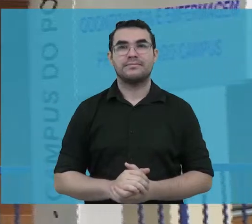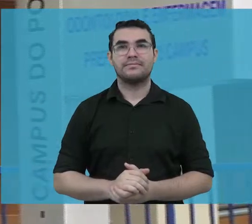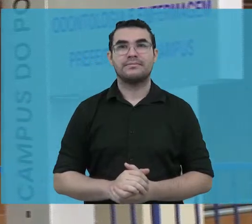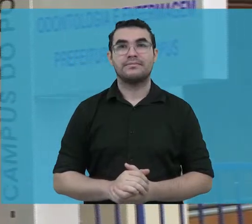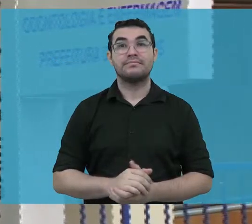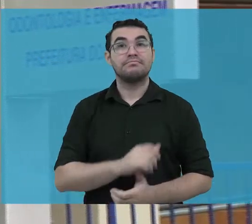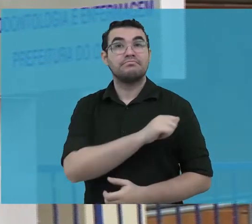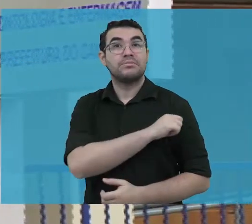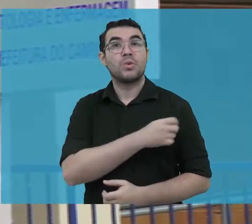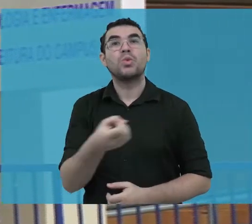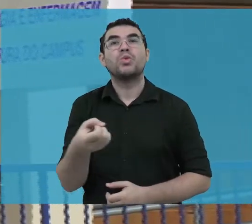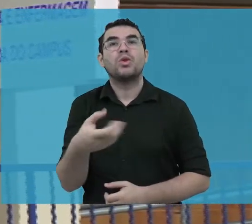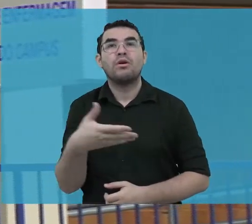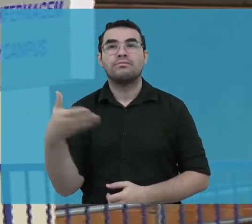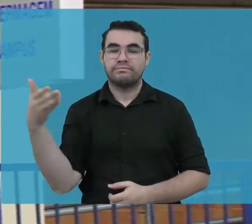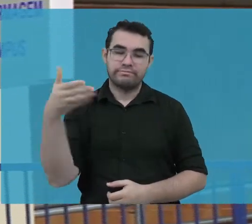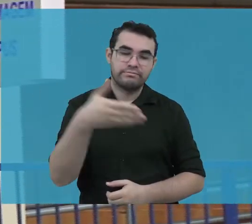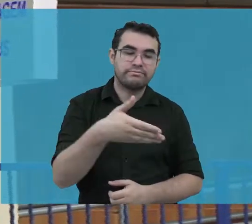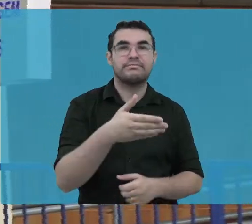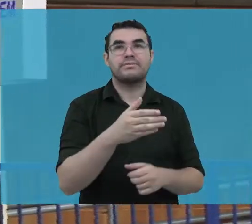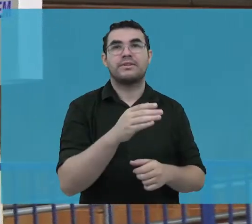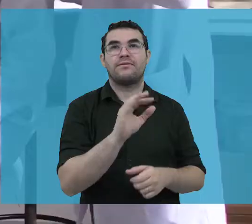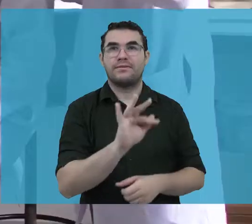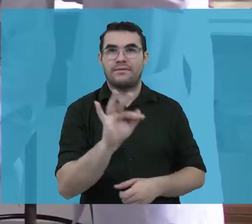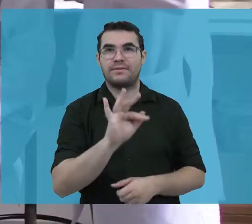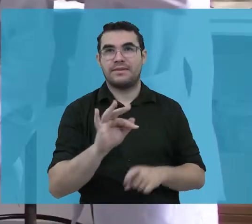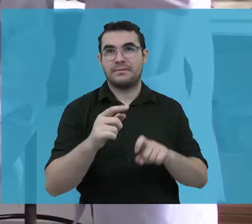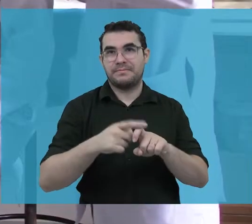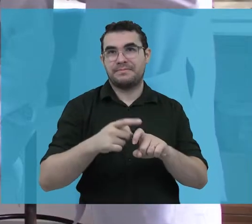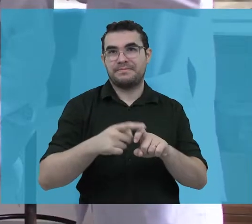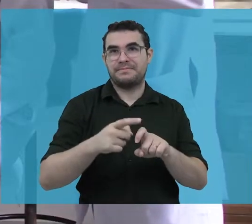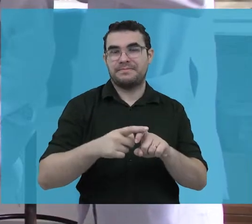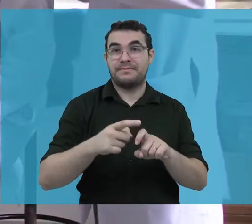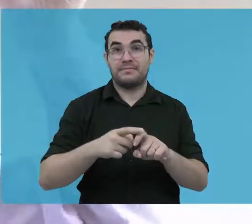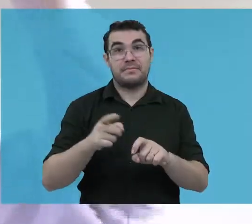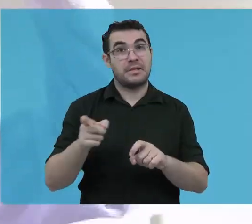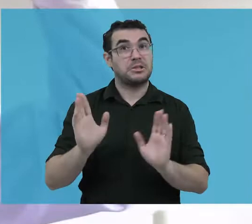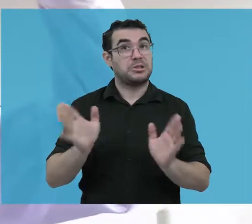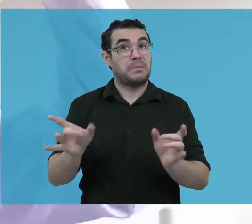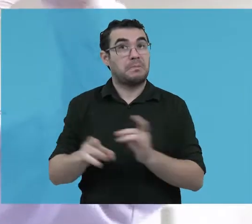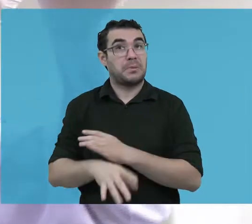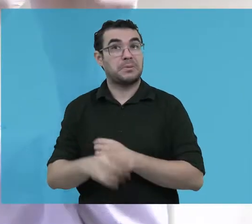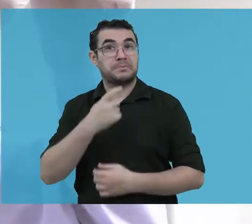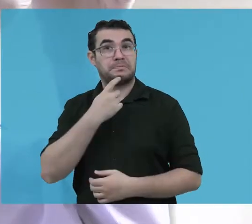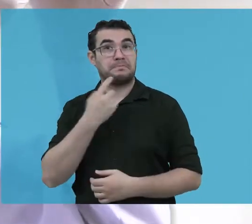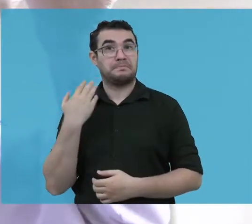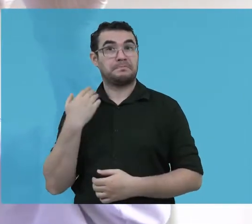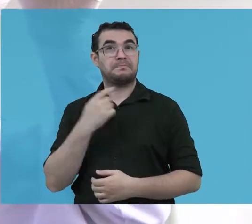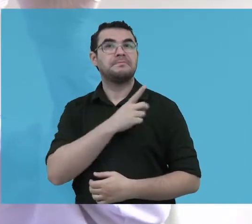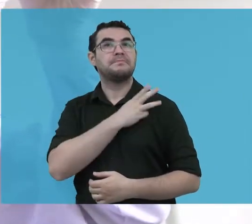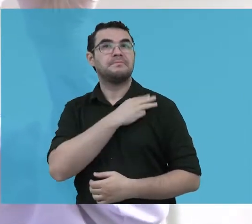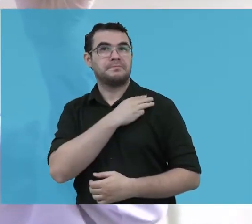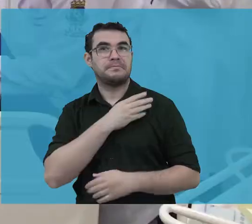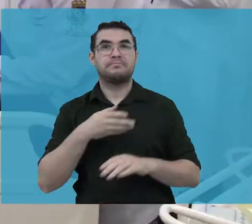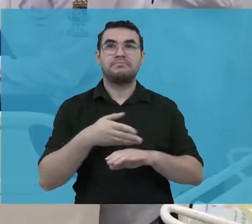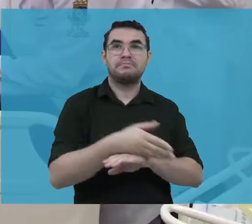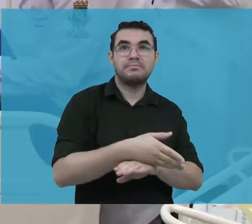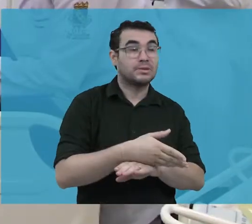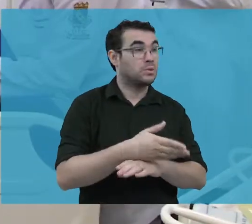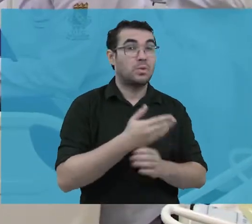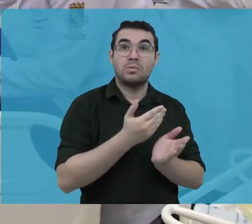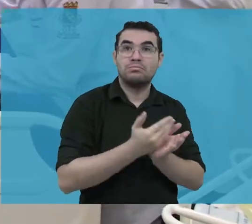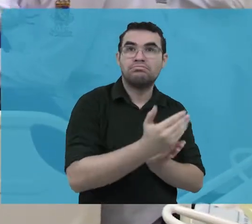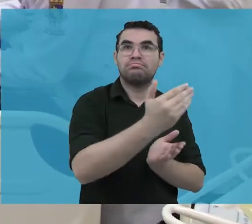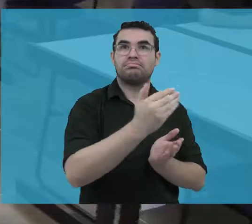O aluno que chega na faculdade de medicina recém saído do ensino médio já mergulha num ambiente intenso de